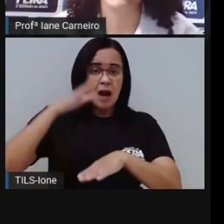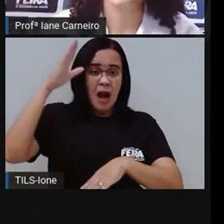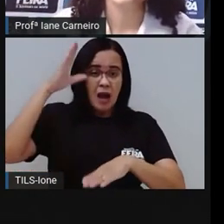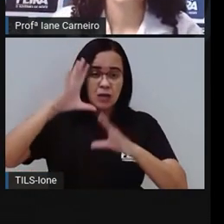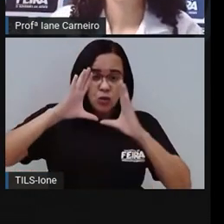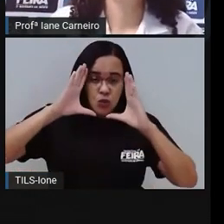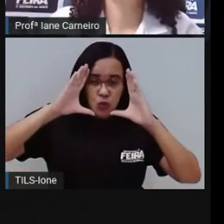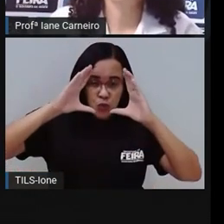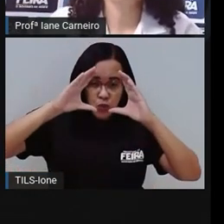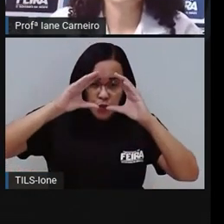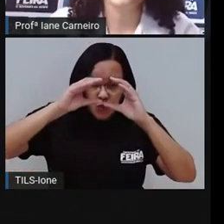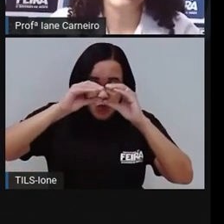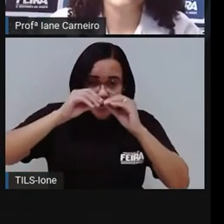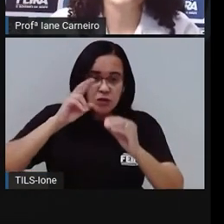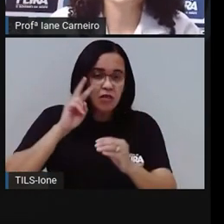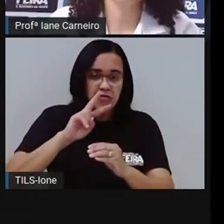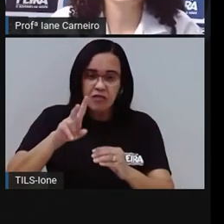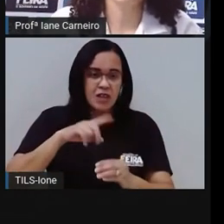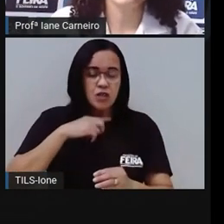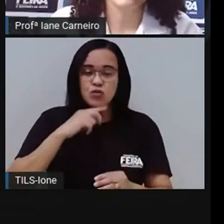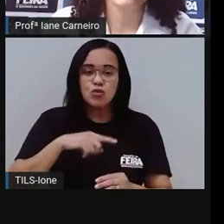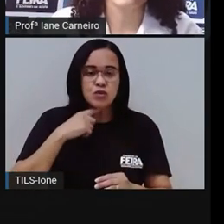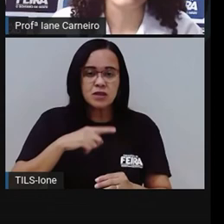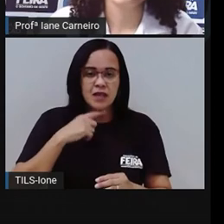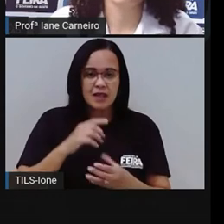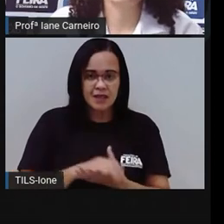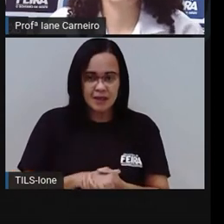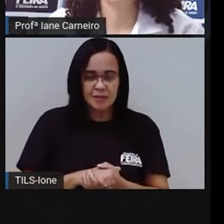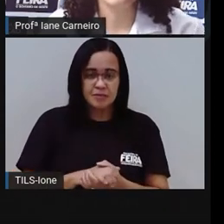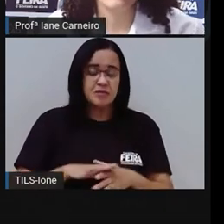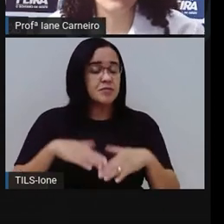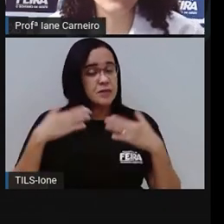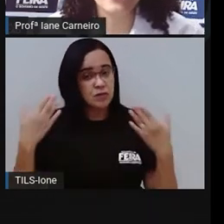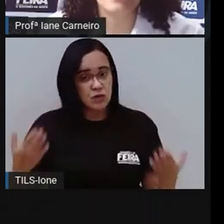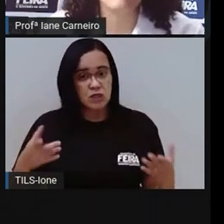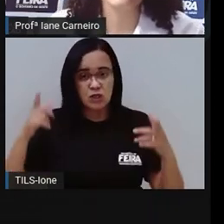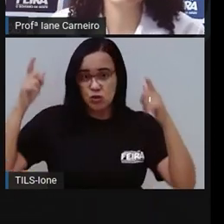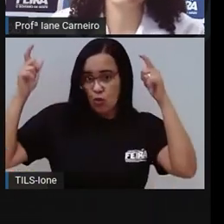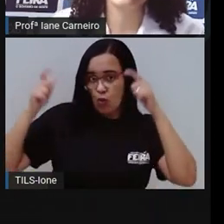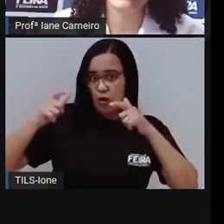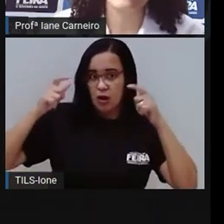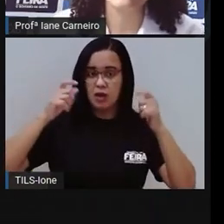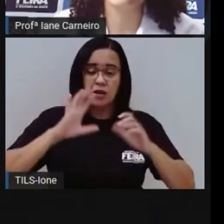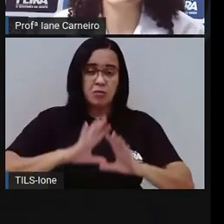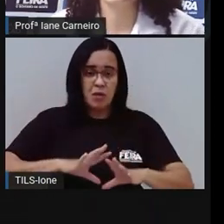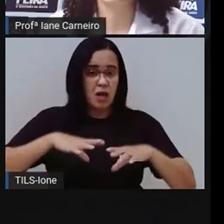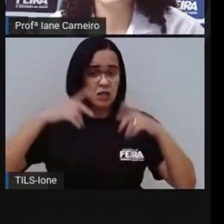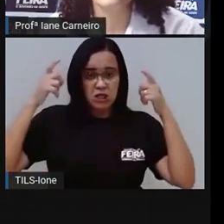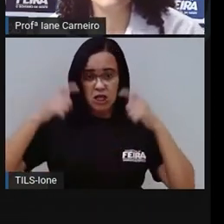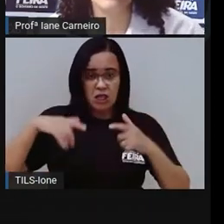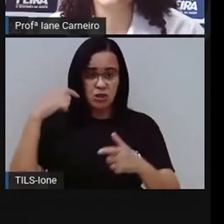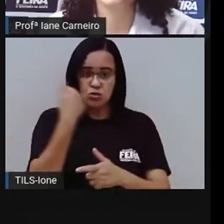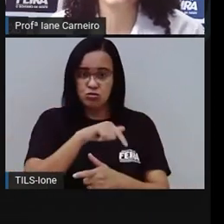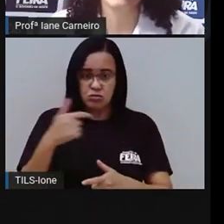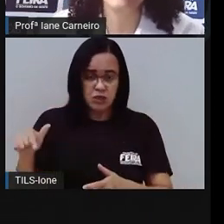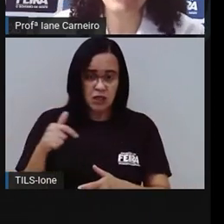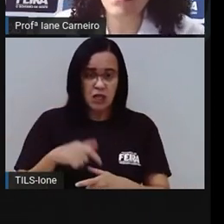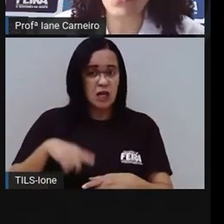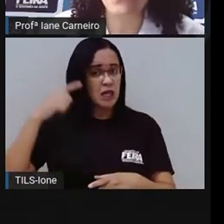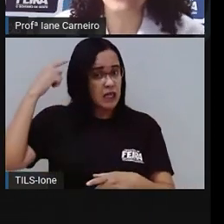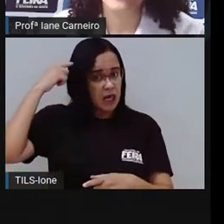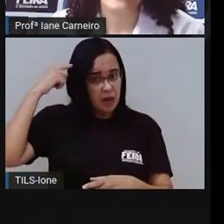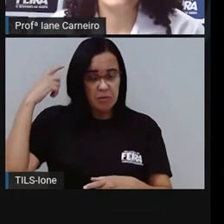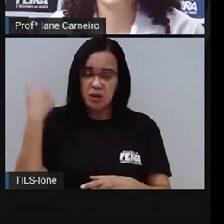consegue ver. Dizem que sou rei e não tenho reino. Dizem que sou louro e cabelos não tenho. Dizem que ando, mas não me